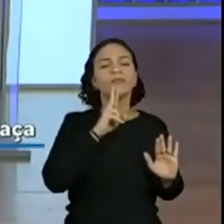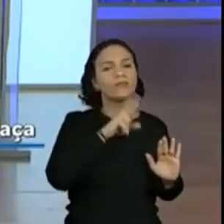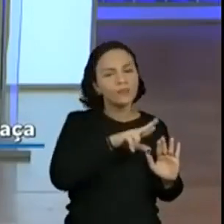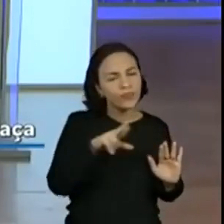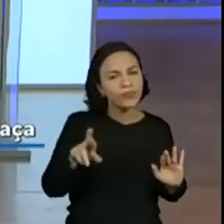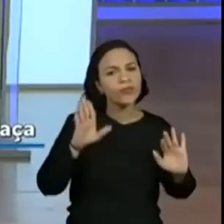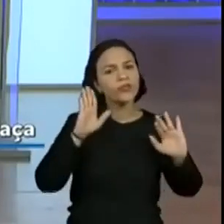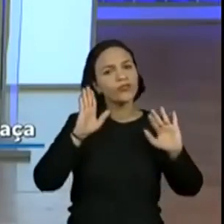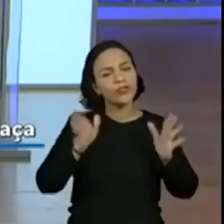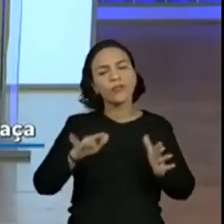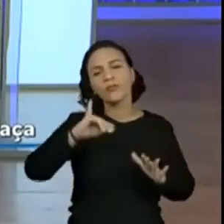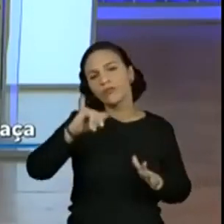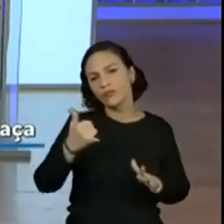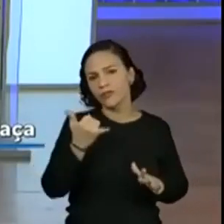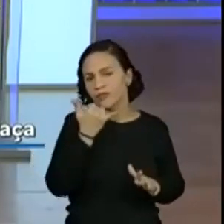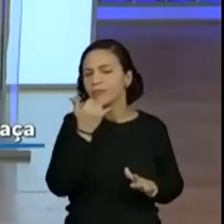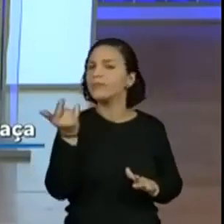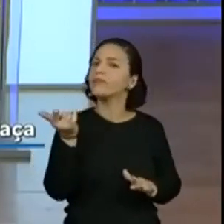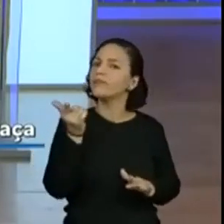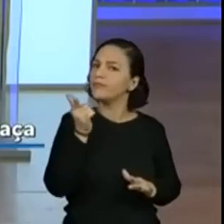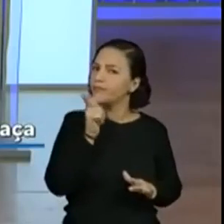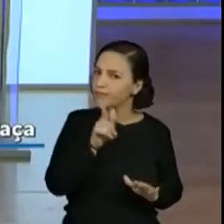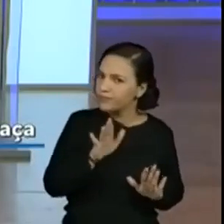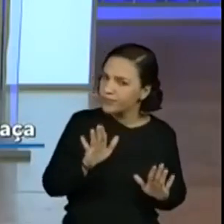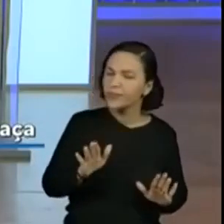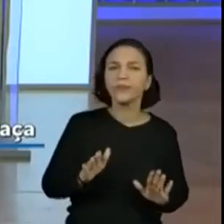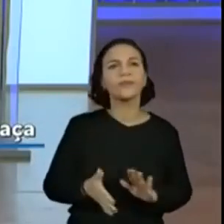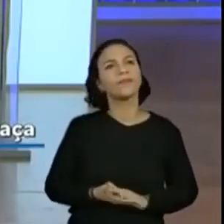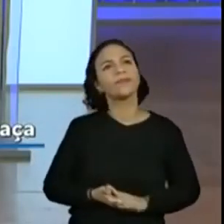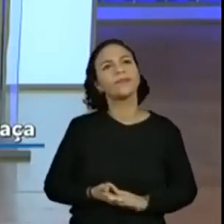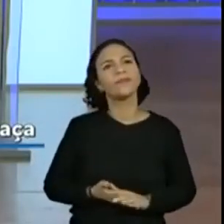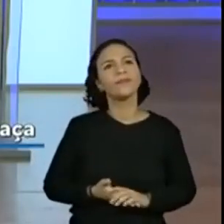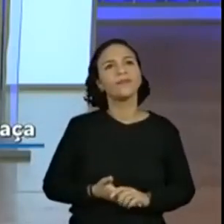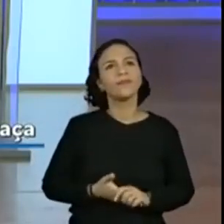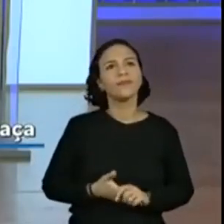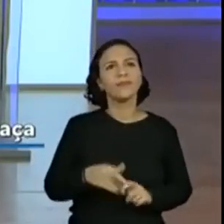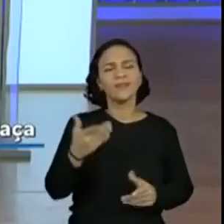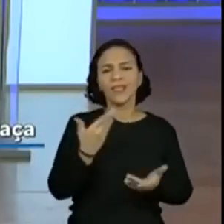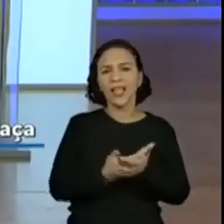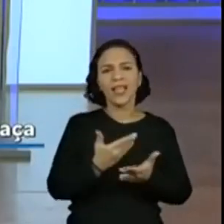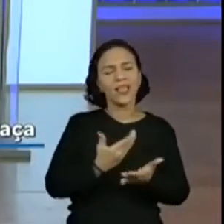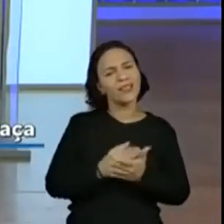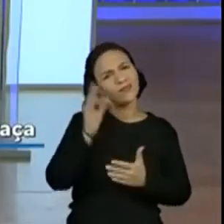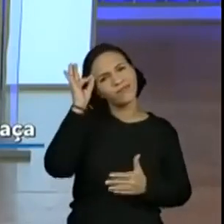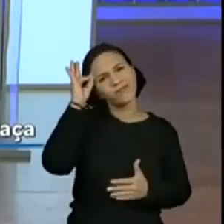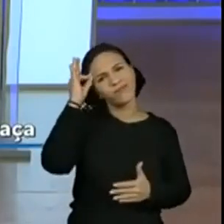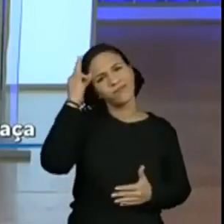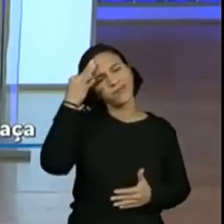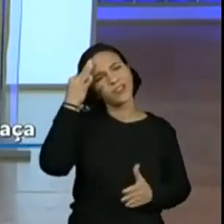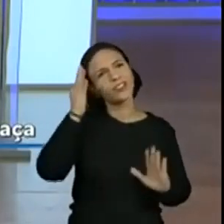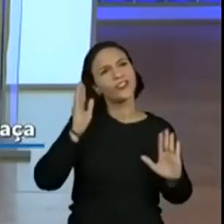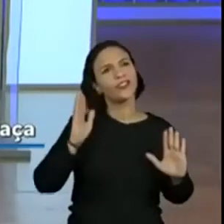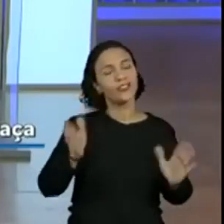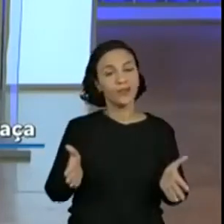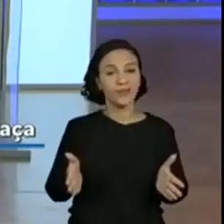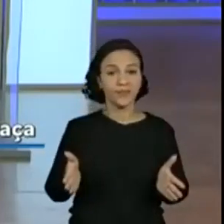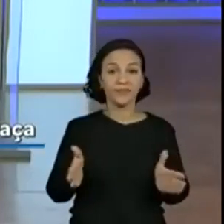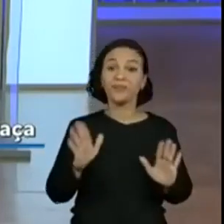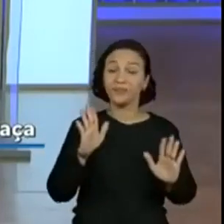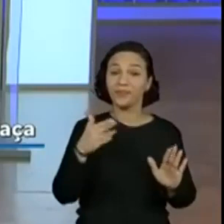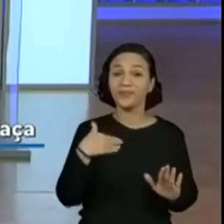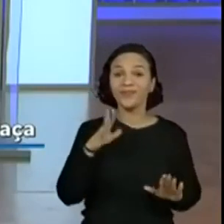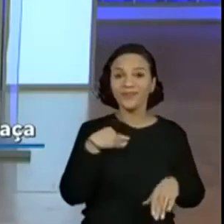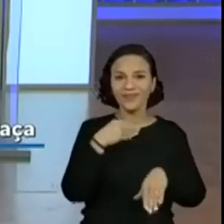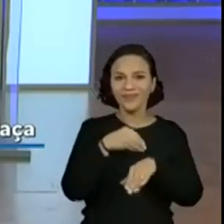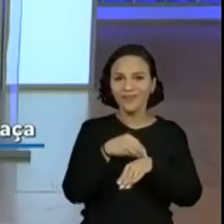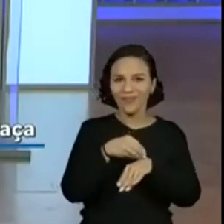justificativa, não é? Acho que aí ficou bem tranquilo. E a aula passa muito rápido, né, professora? Passa muito rápido. E eu já adiantei